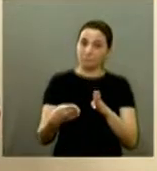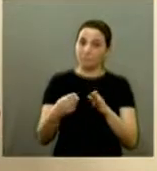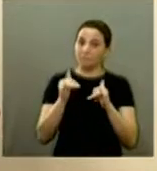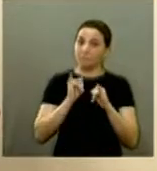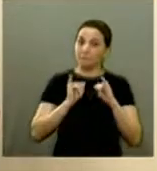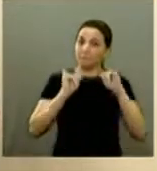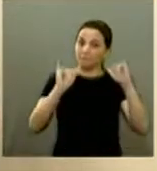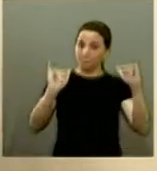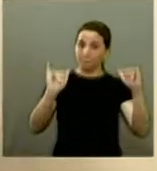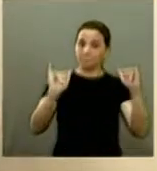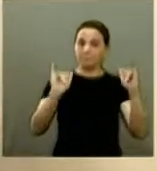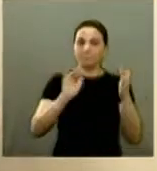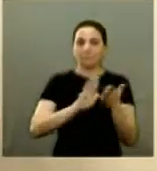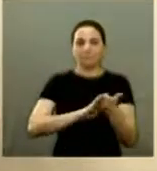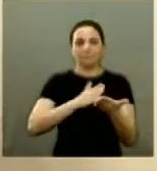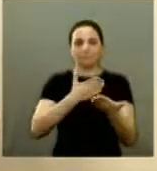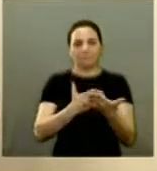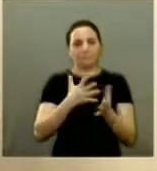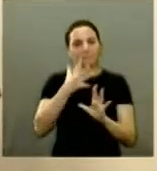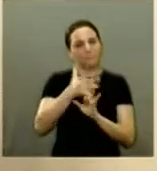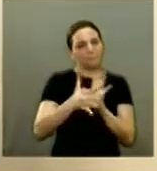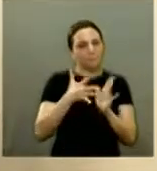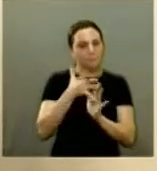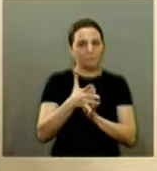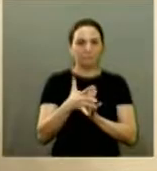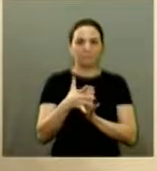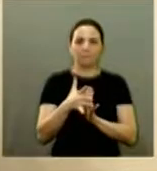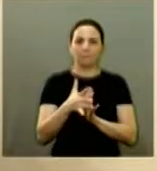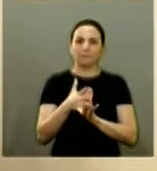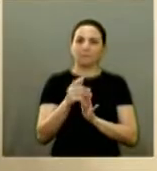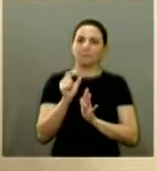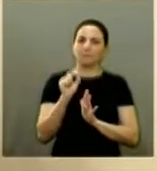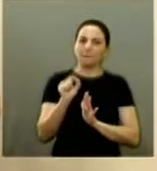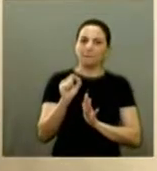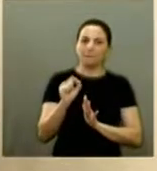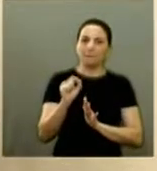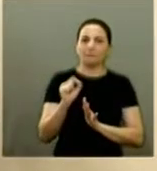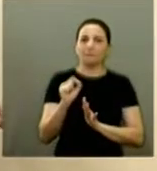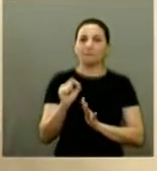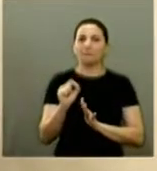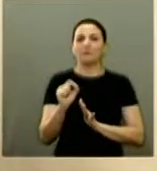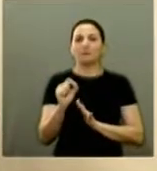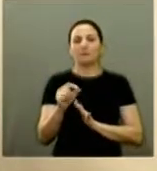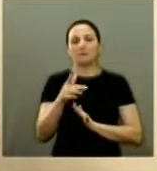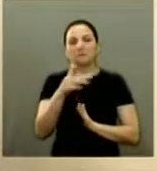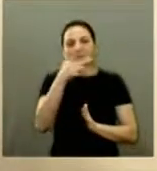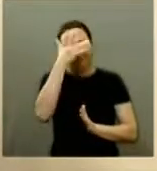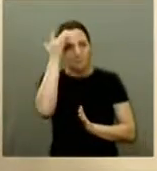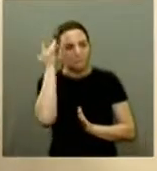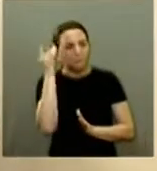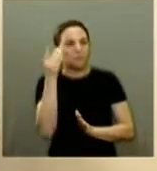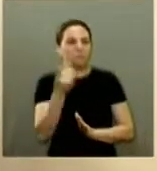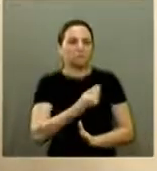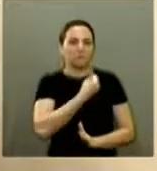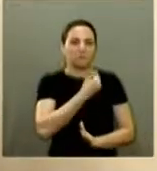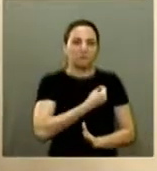imprensa as tradutoras de libra pedrinho renze tidinho que está sempre aí